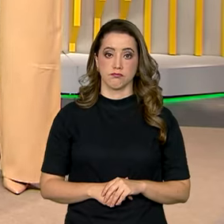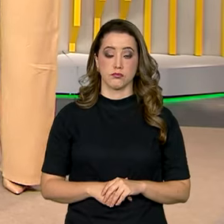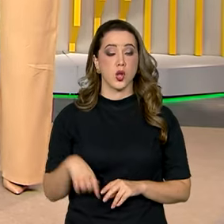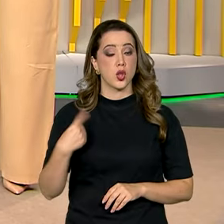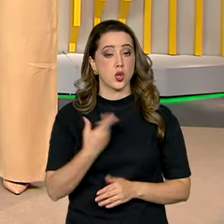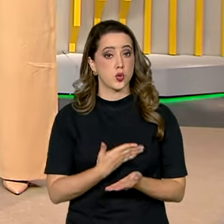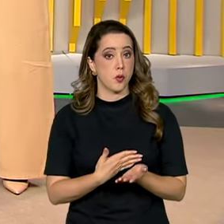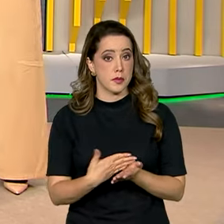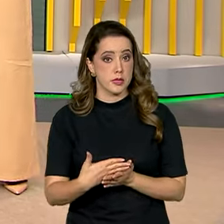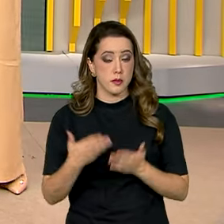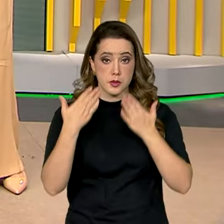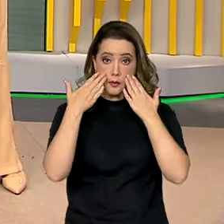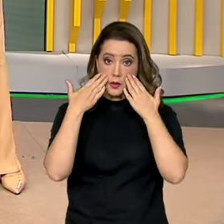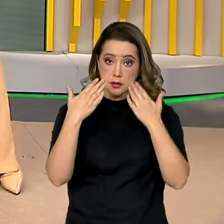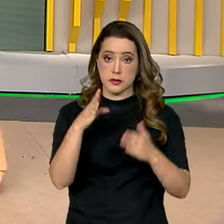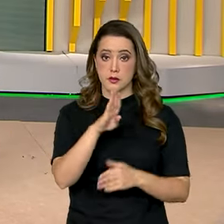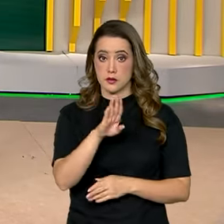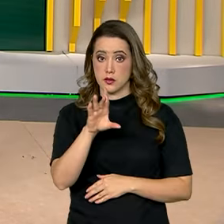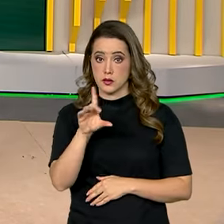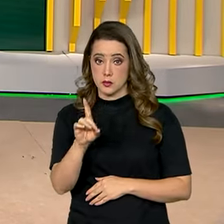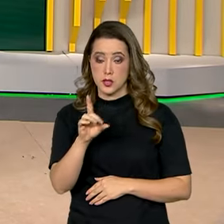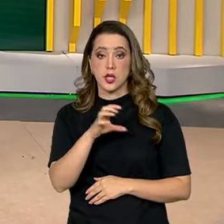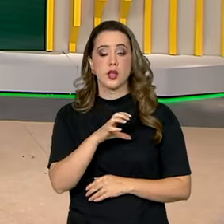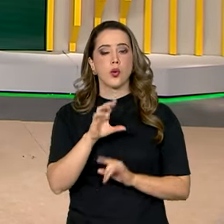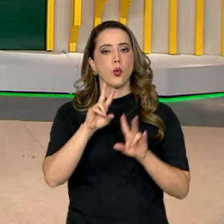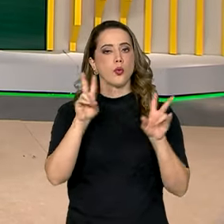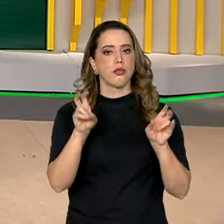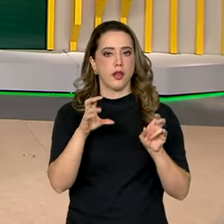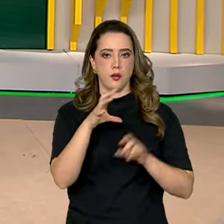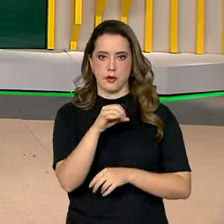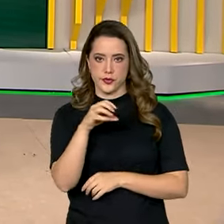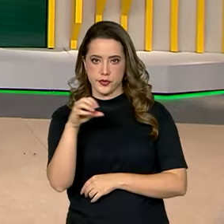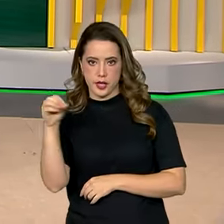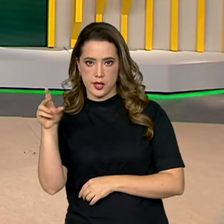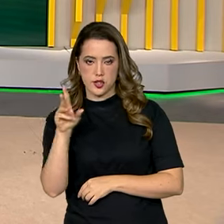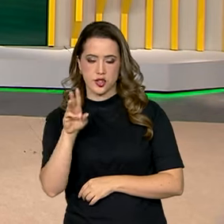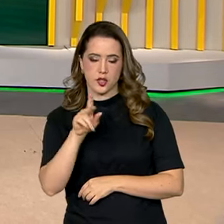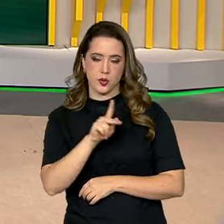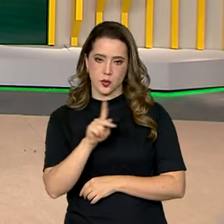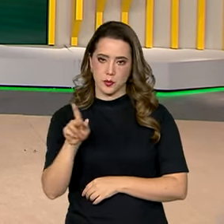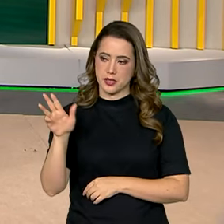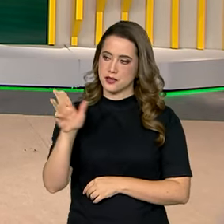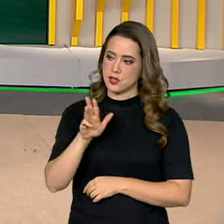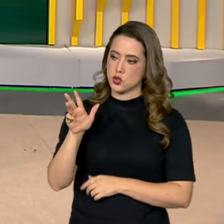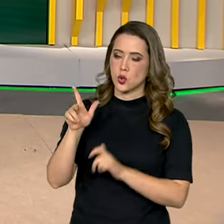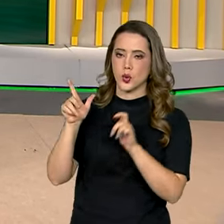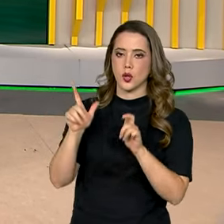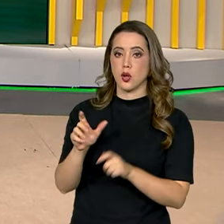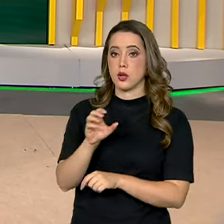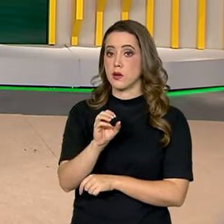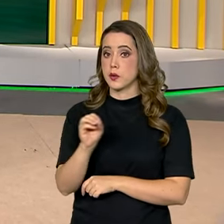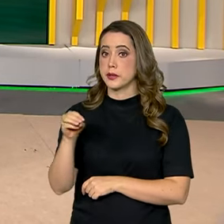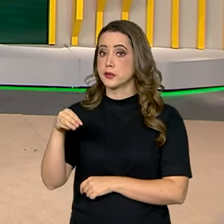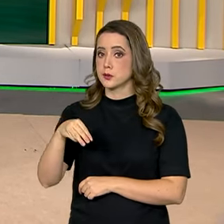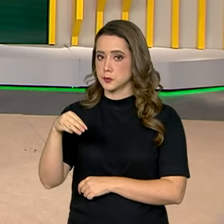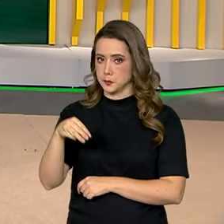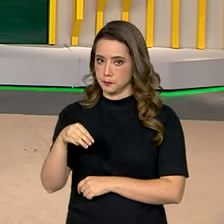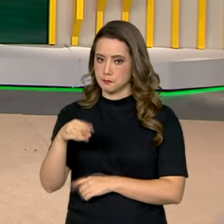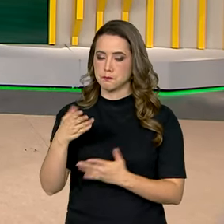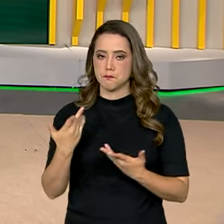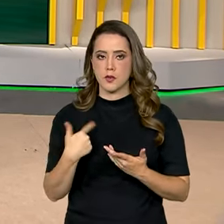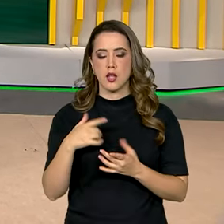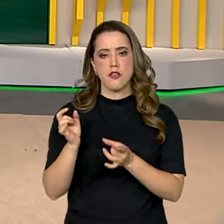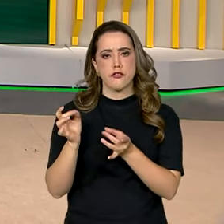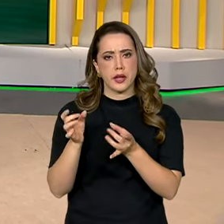A gente abre essa edição do Brasil em Dia com a viagem do presidente Lula ao Oriente Médio. Comércio, investimentos e